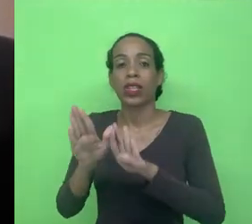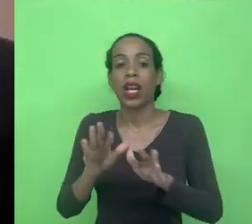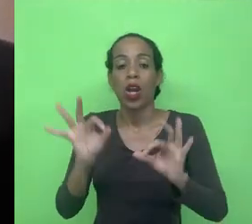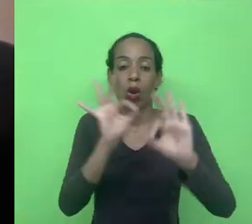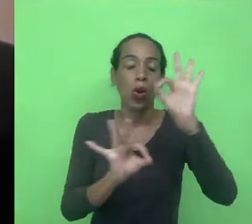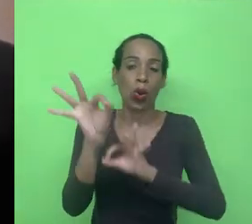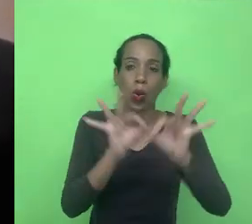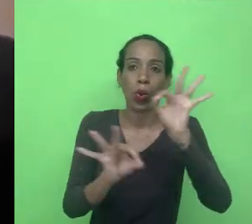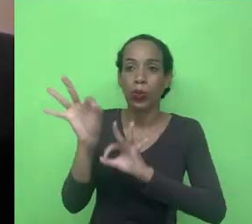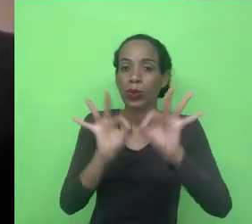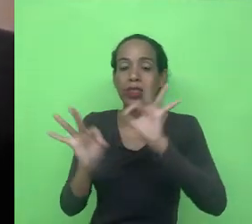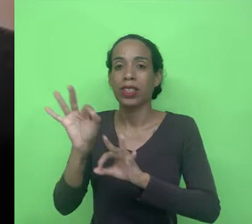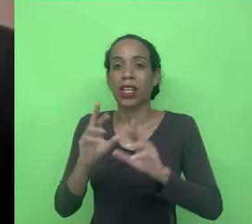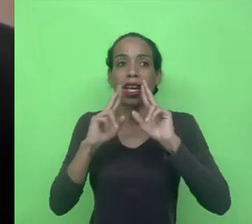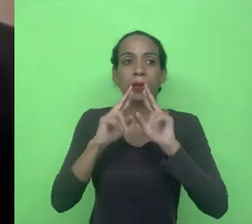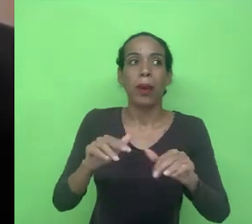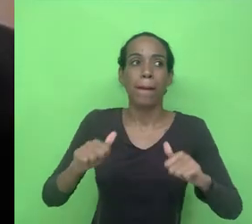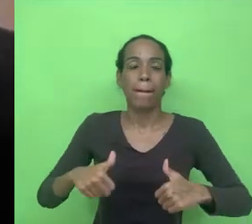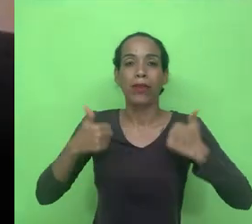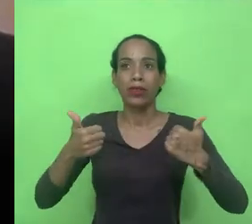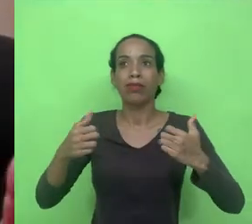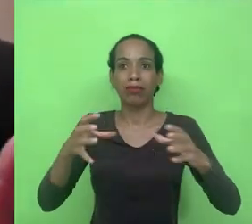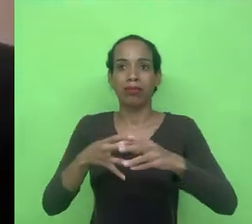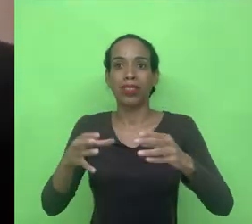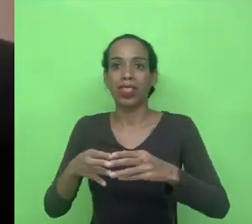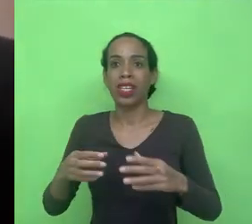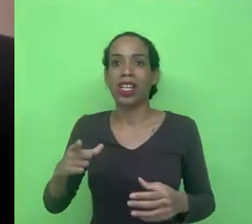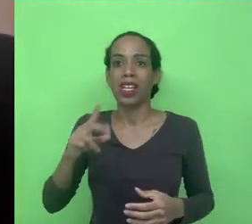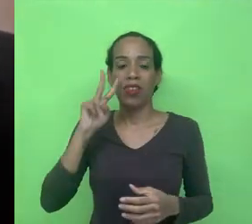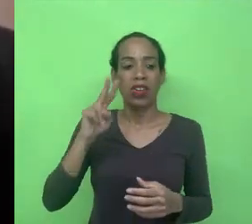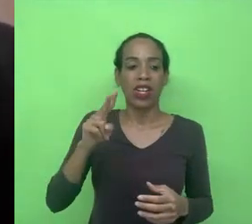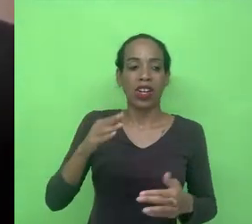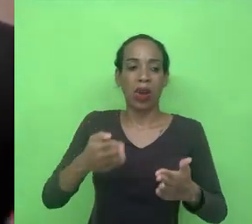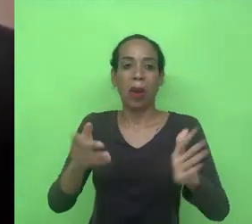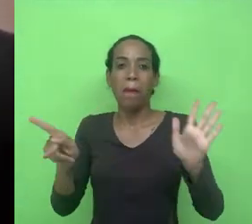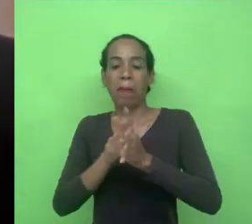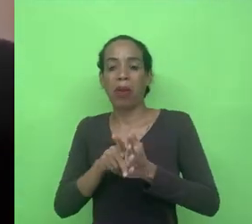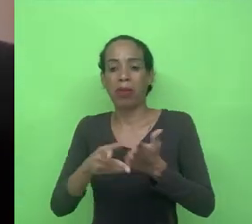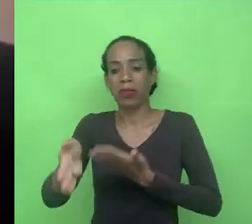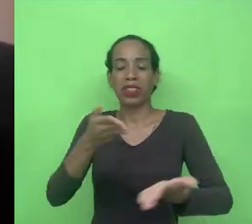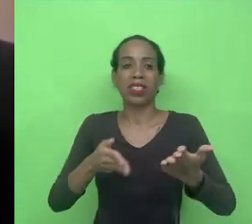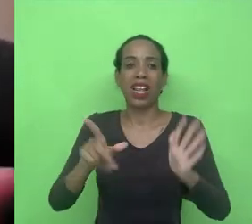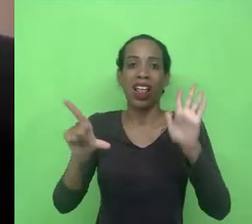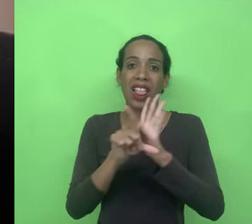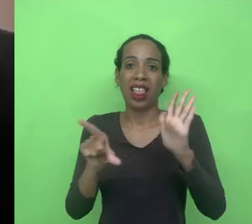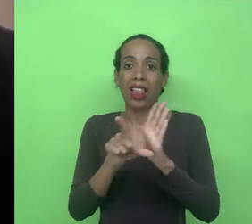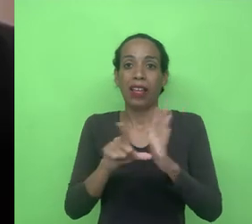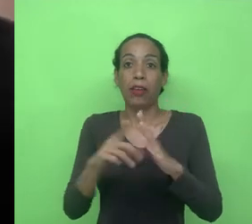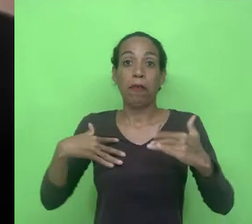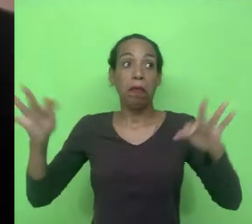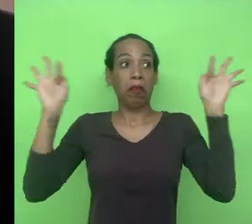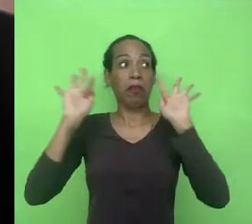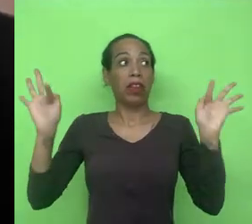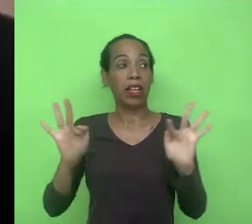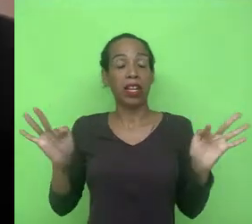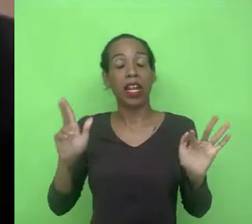gere resultados benéficos para a sociedade que aquilo não se vire contra a própria sociedade essa lei da Figueiredo como você falou ela é